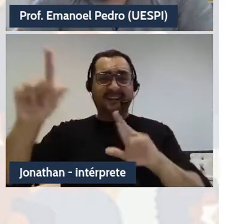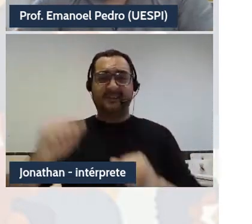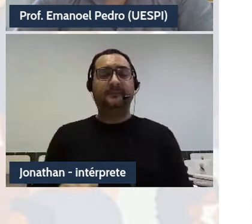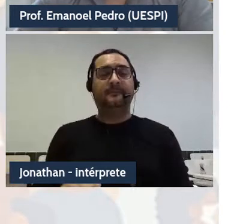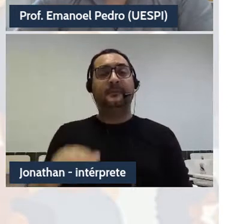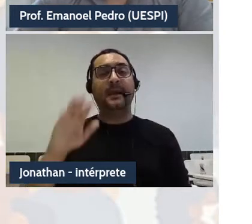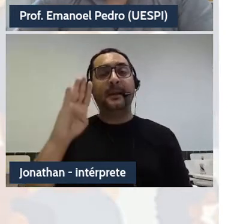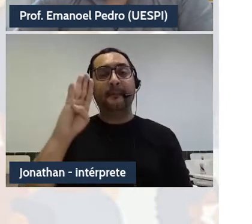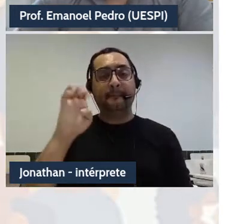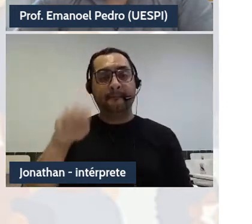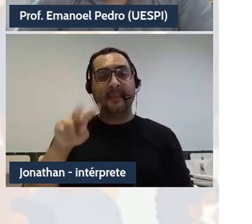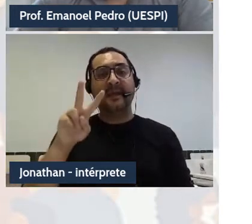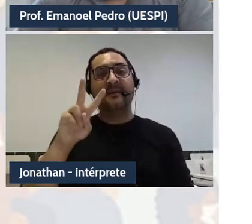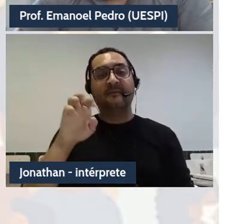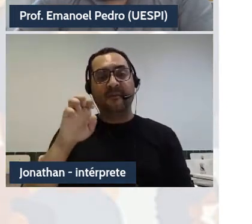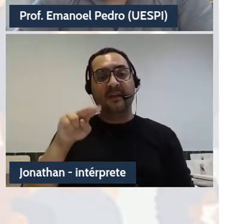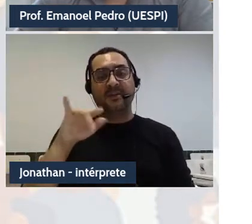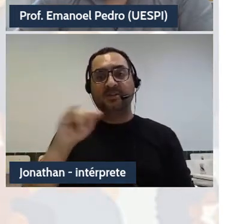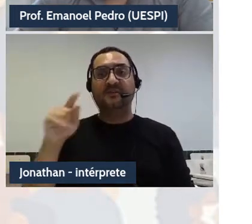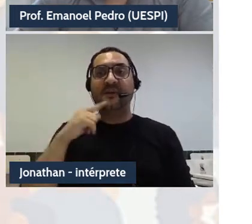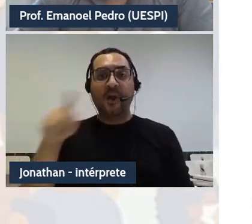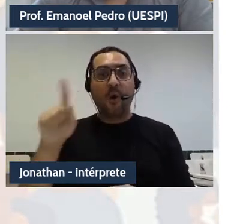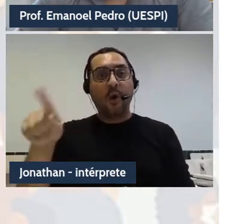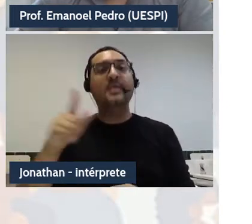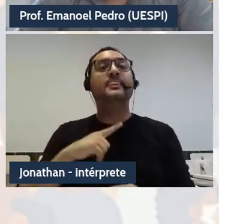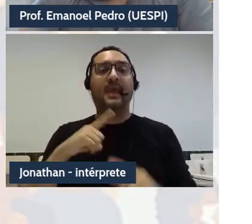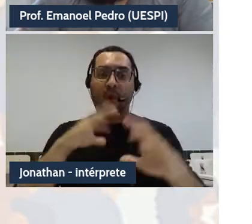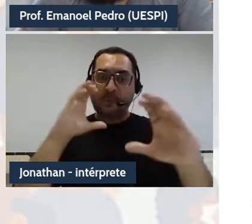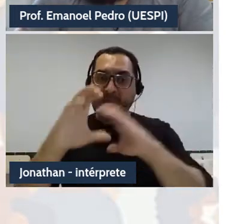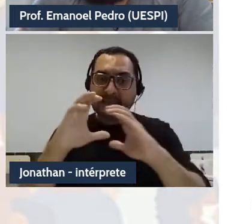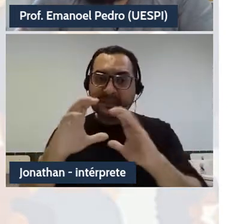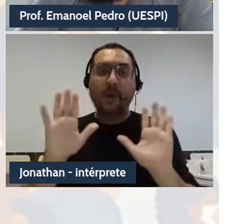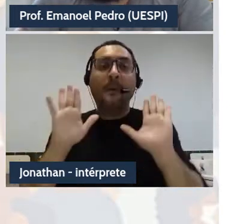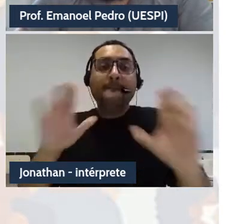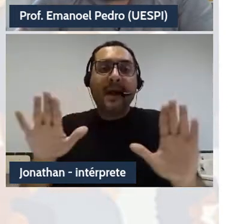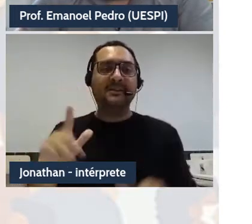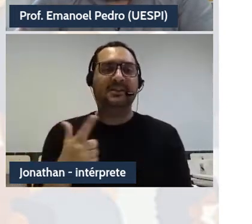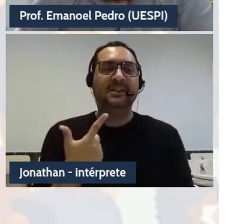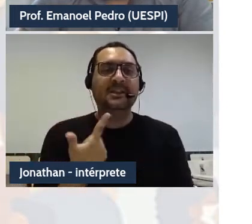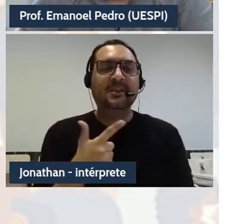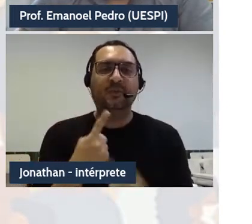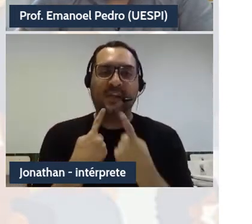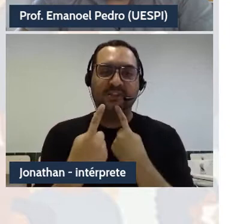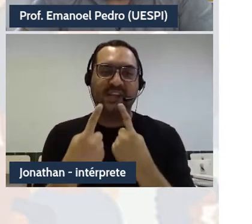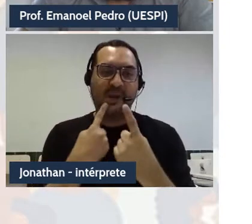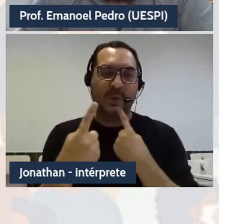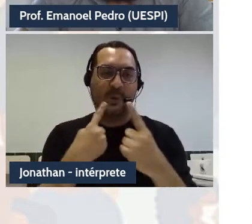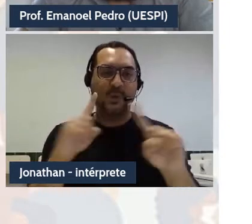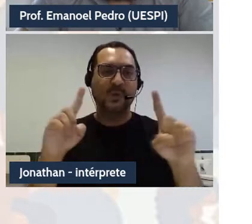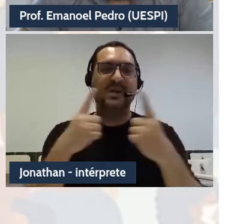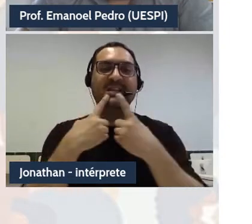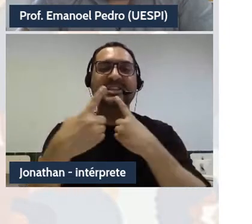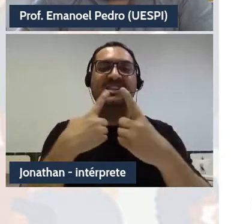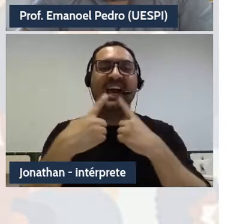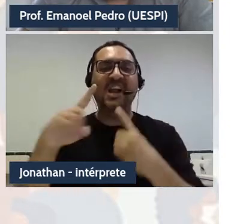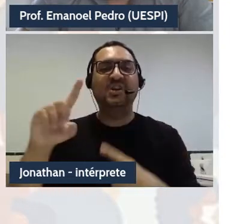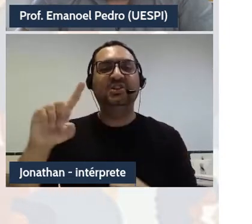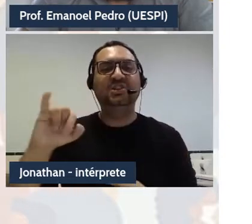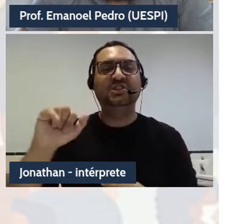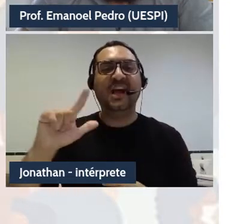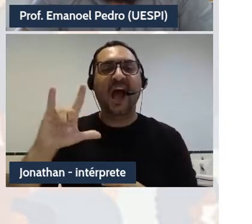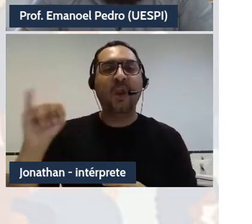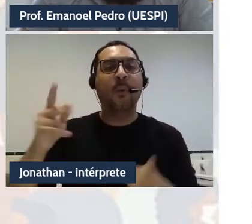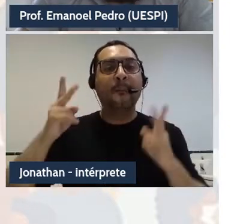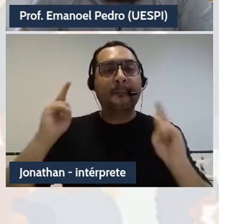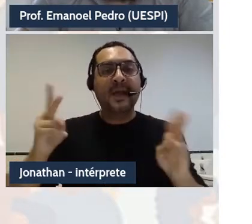existe diálogo entre abelhas, apresentando, portanto, abre aspas, a fixidez de conteúdo, a